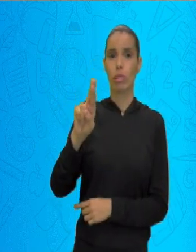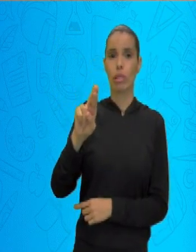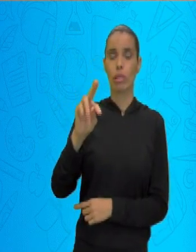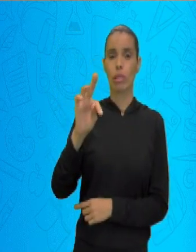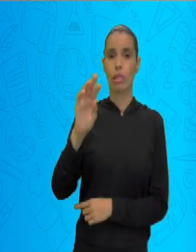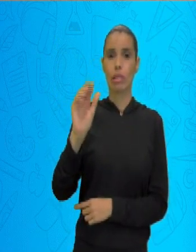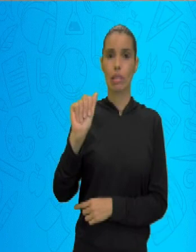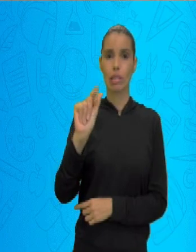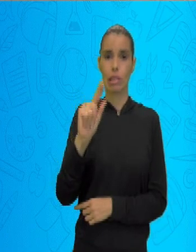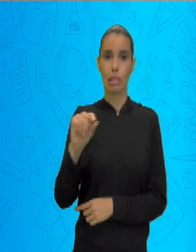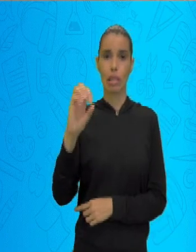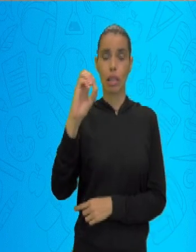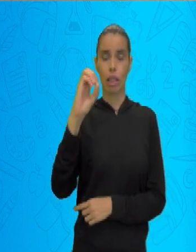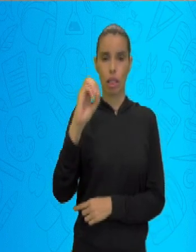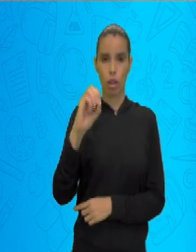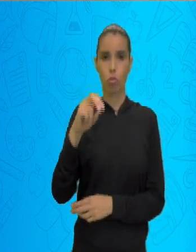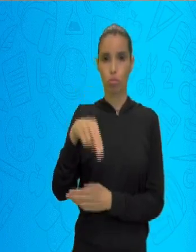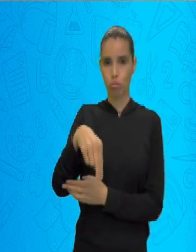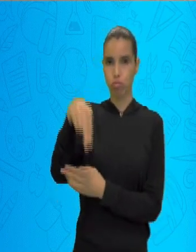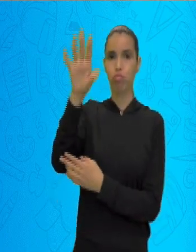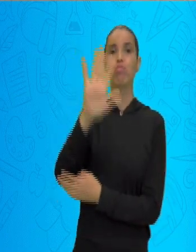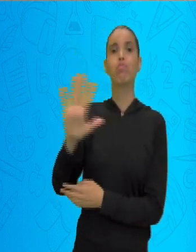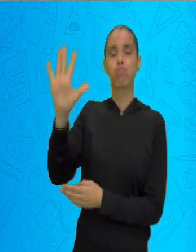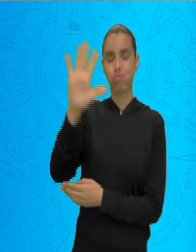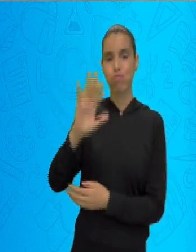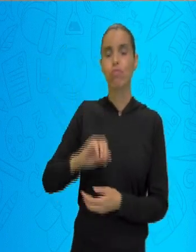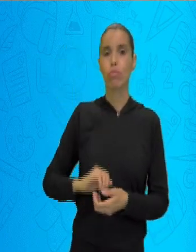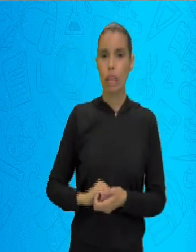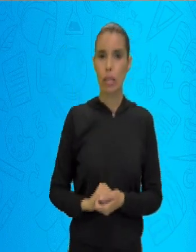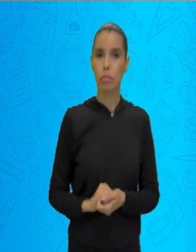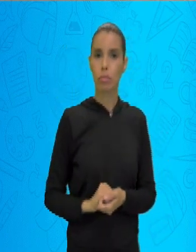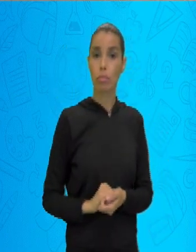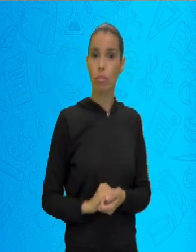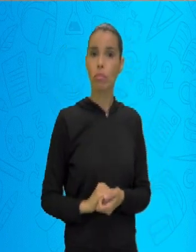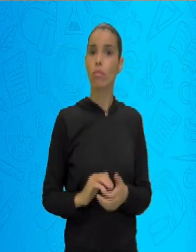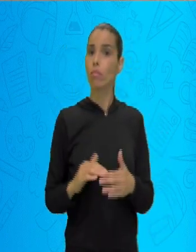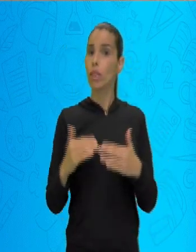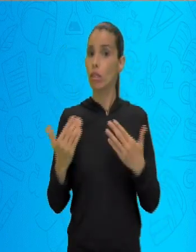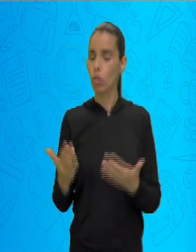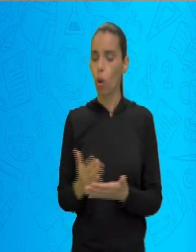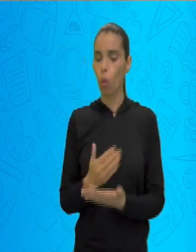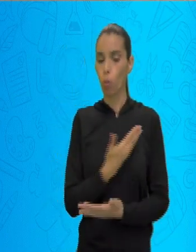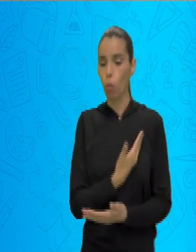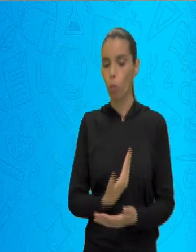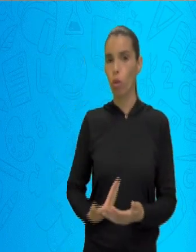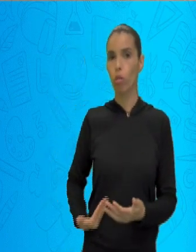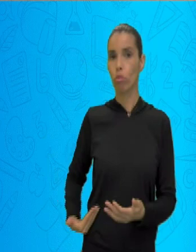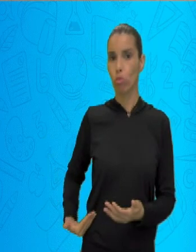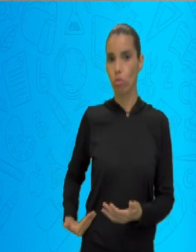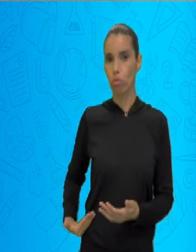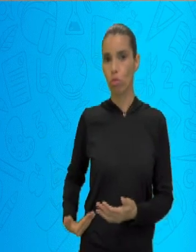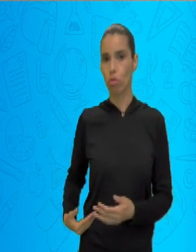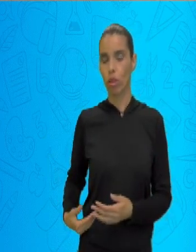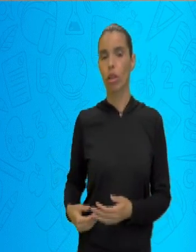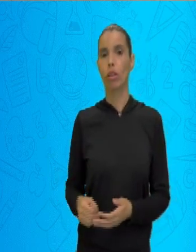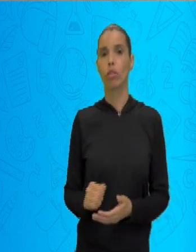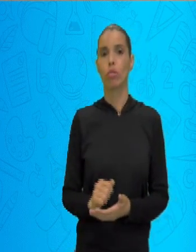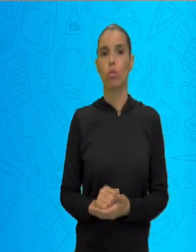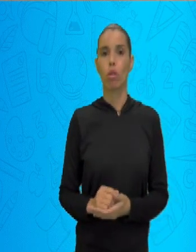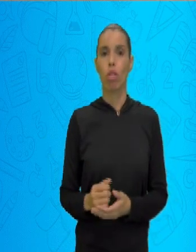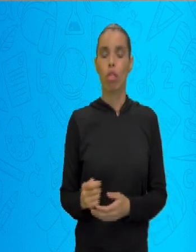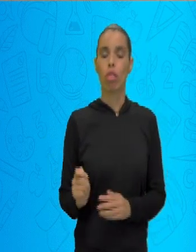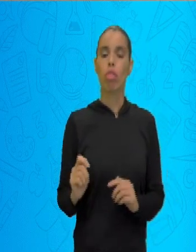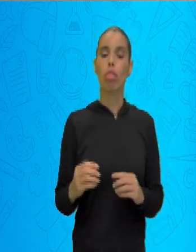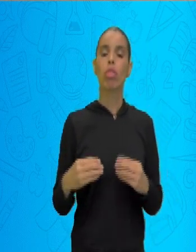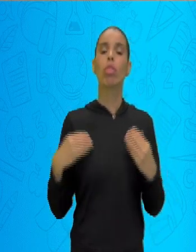Nordestino. Então, quando o governo federal destinava uma verba para a